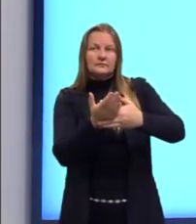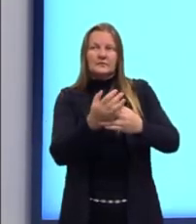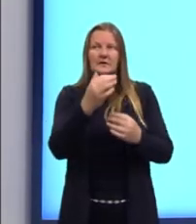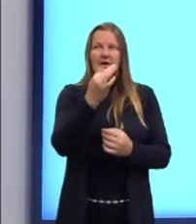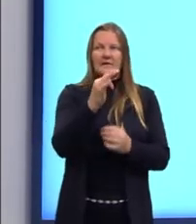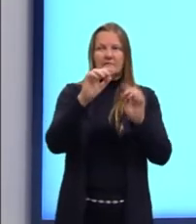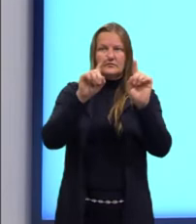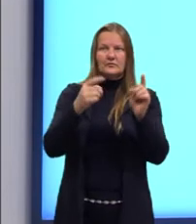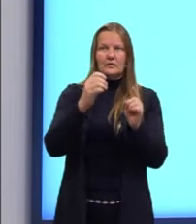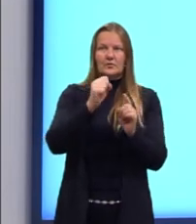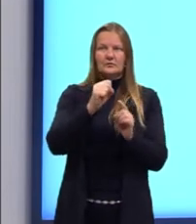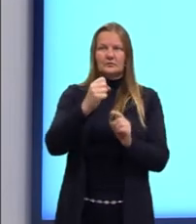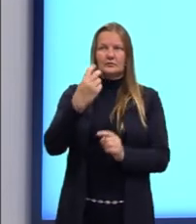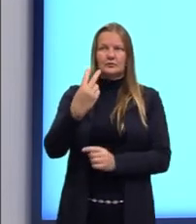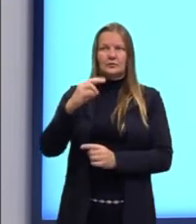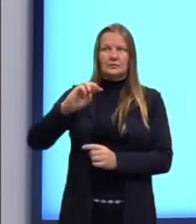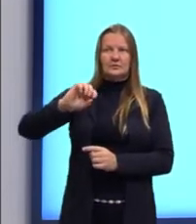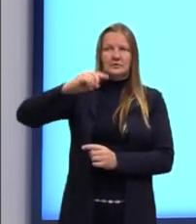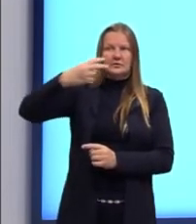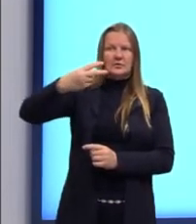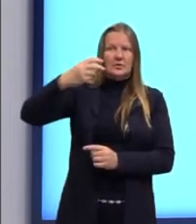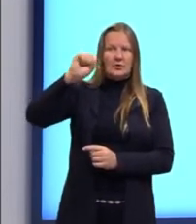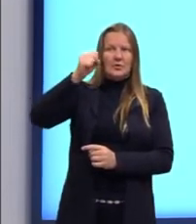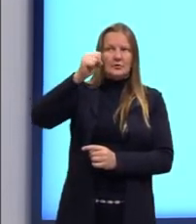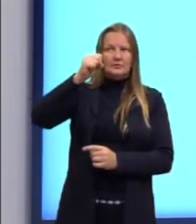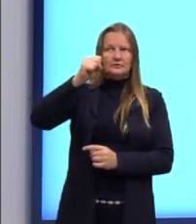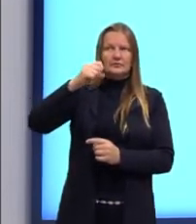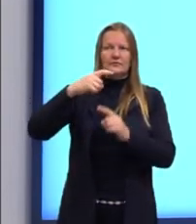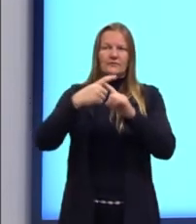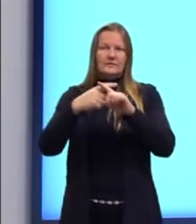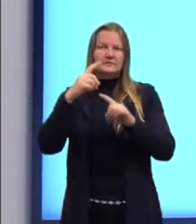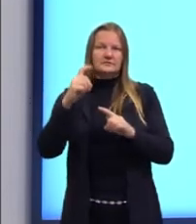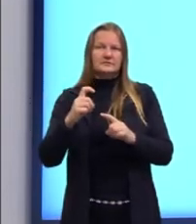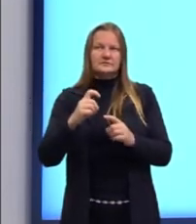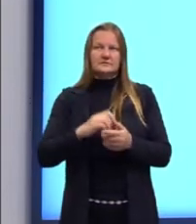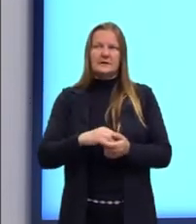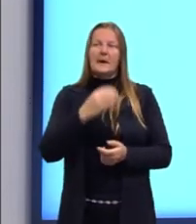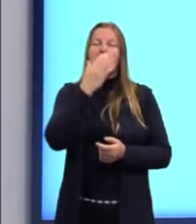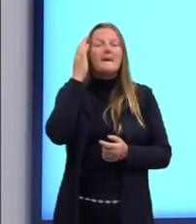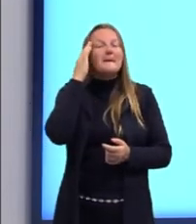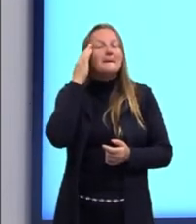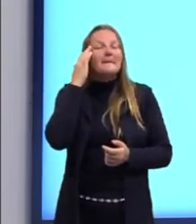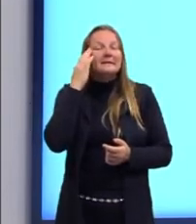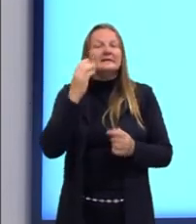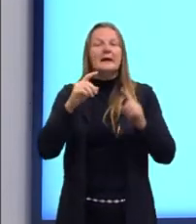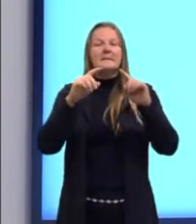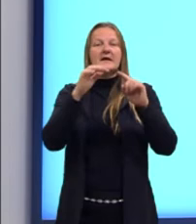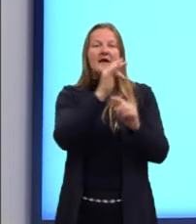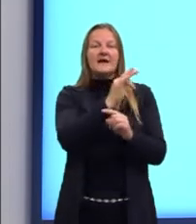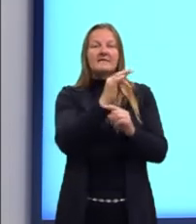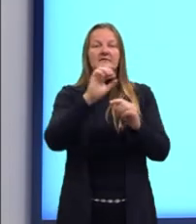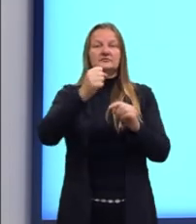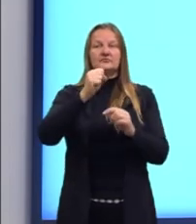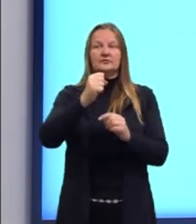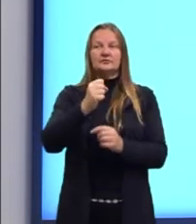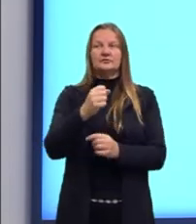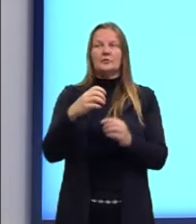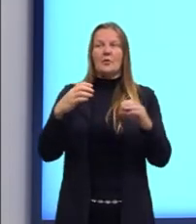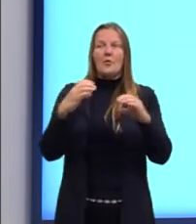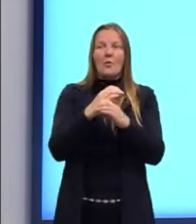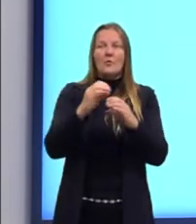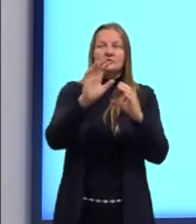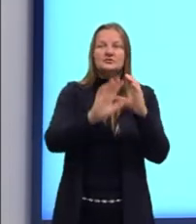igual a 2 elevado a 8 vezes X, mas eu sei o valor da F de 8. A F de 8 é a